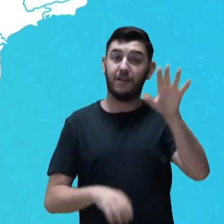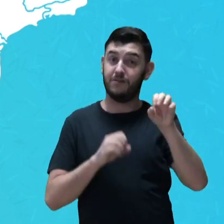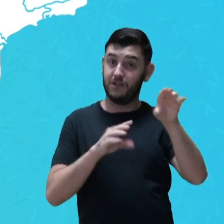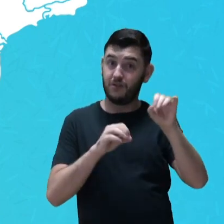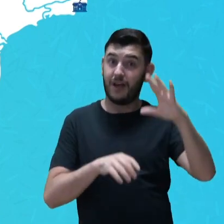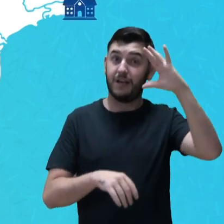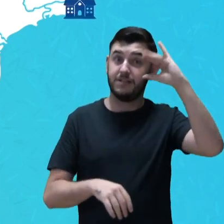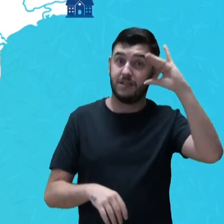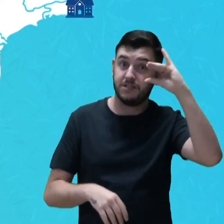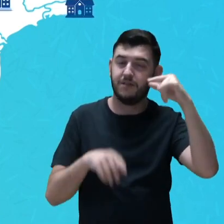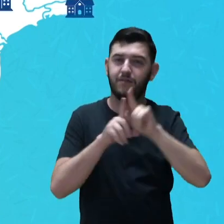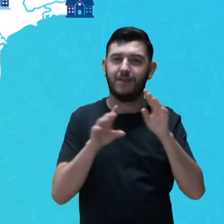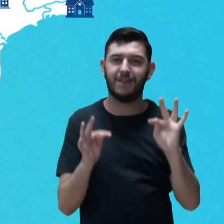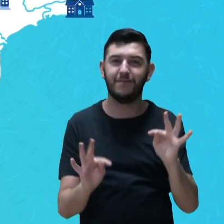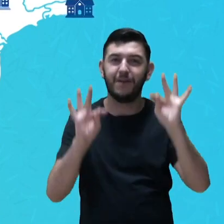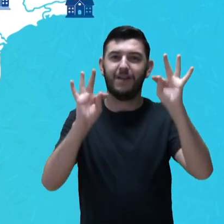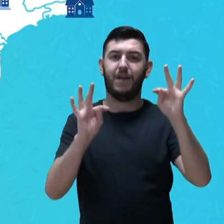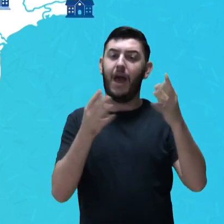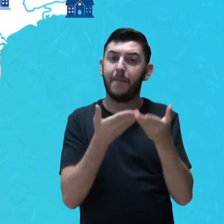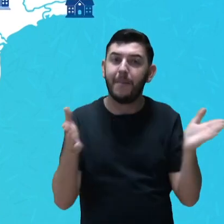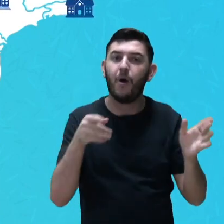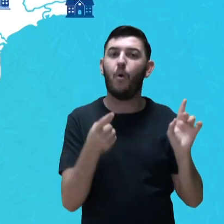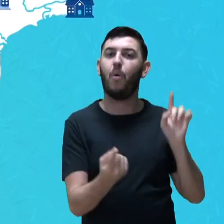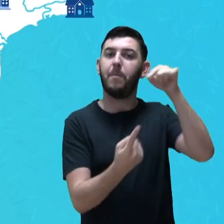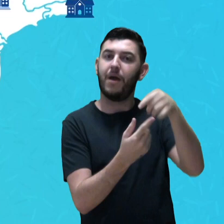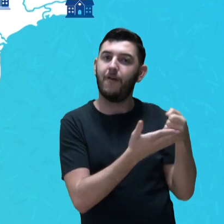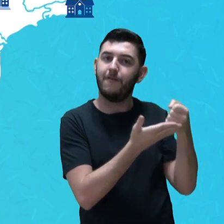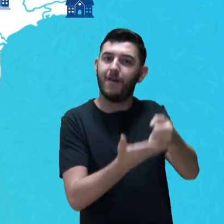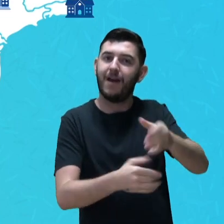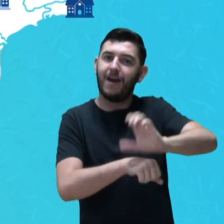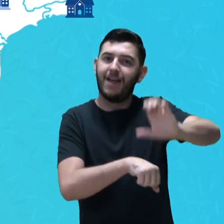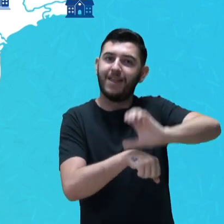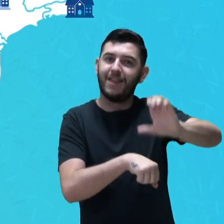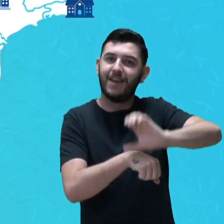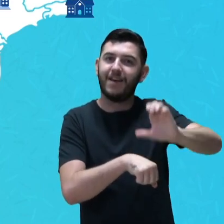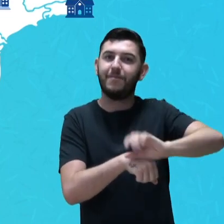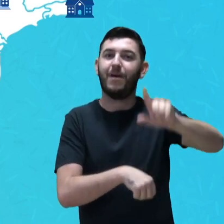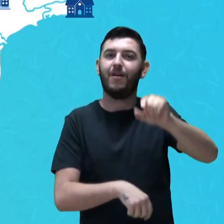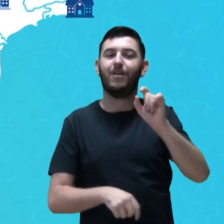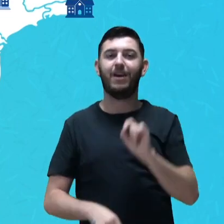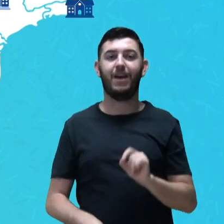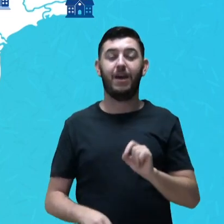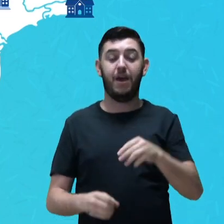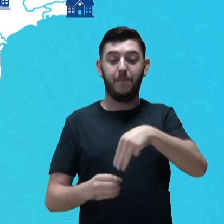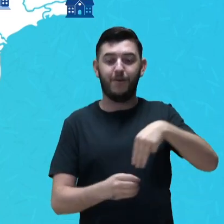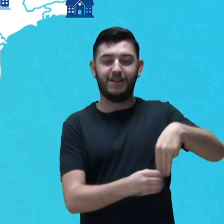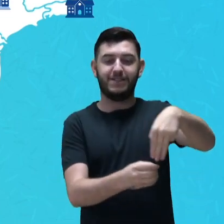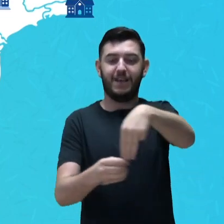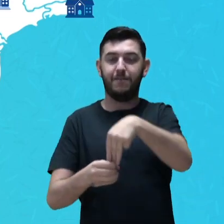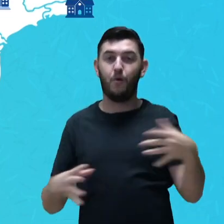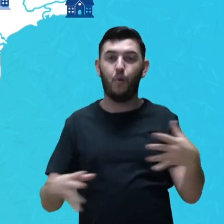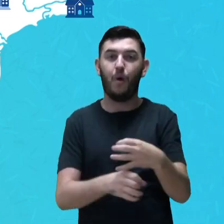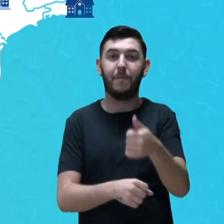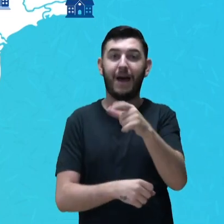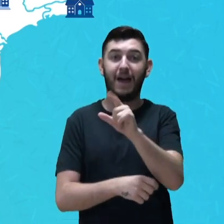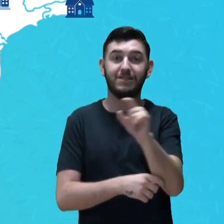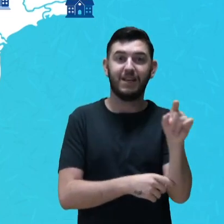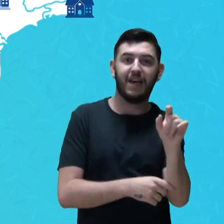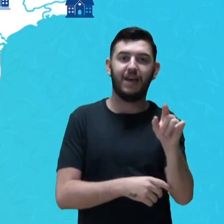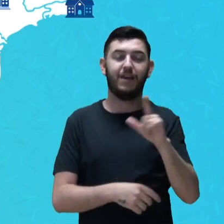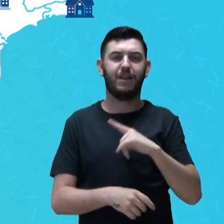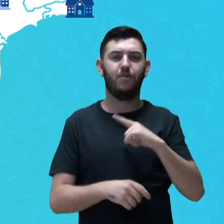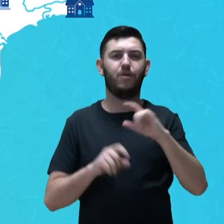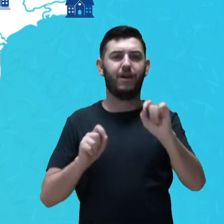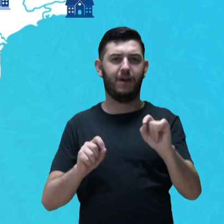Científica e Tecnológica para a oferta dos cursos nos 100 municípios com maior concentração de beneficiários